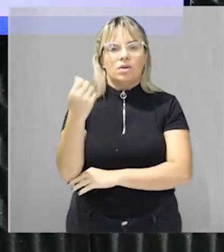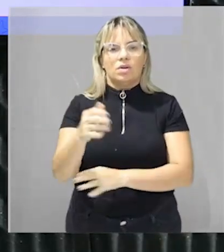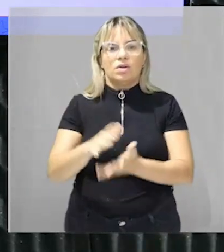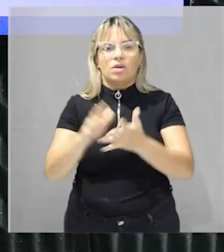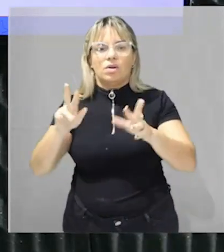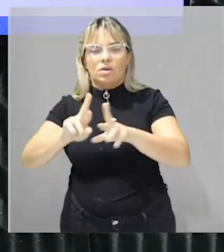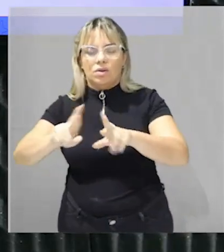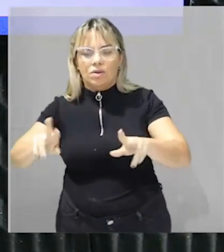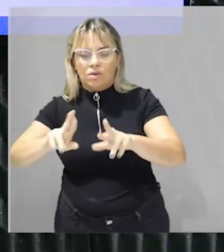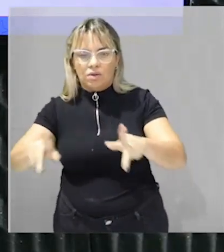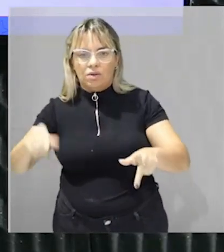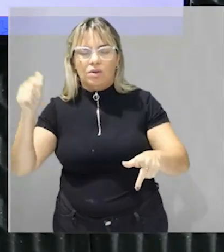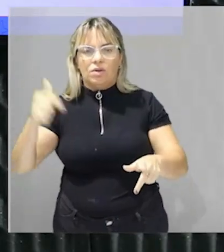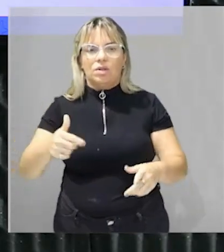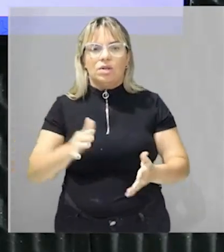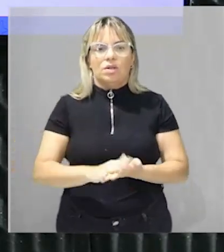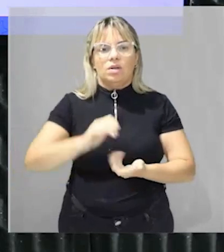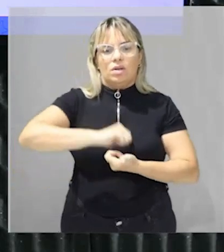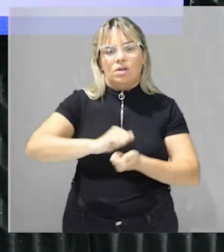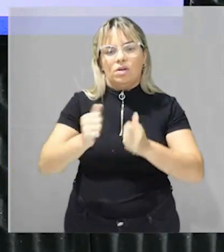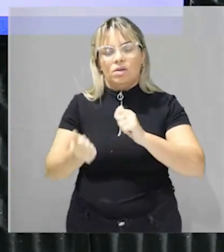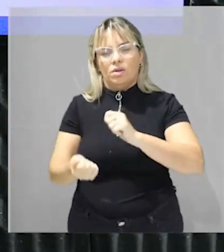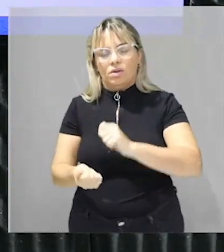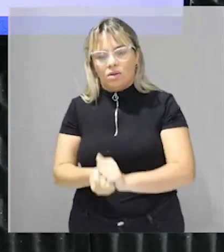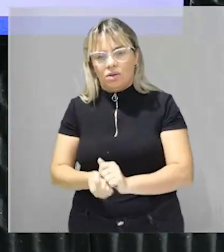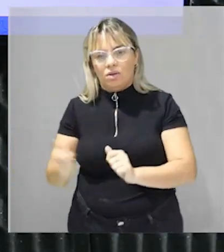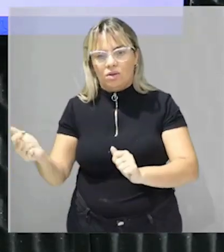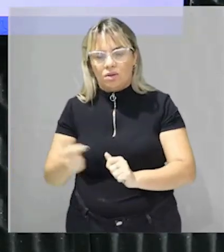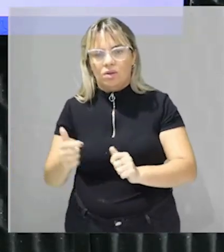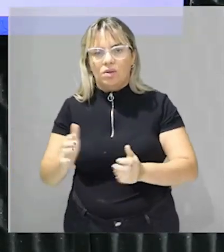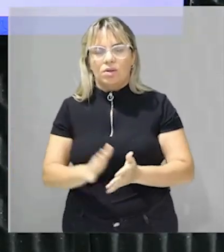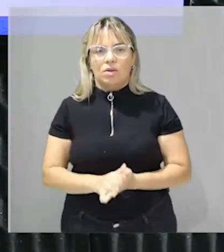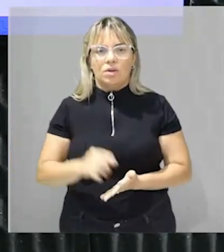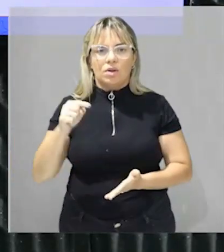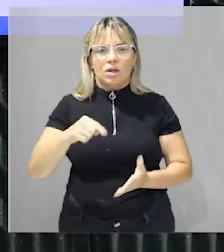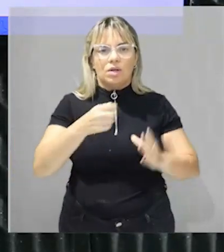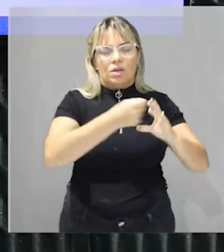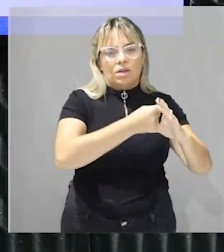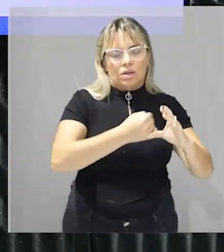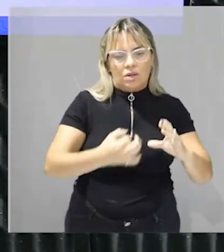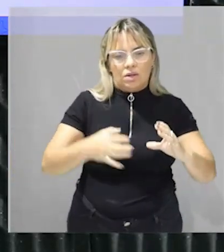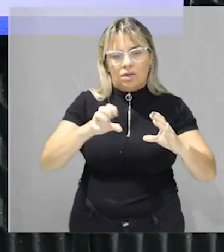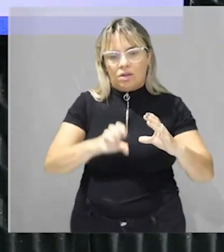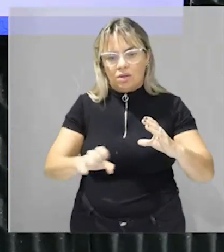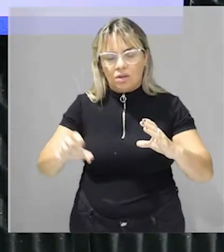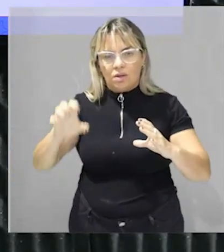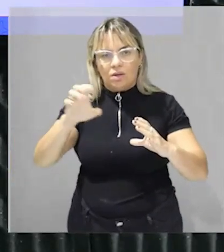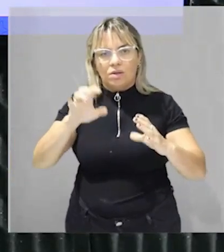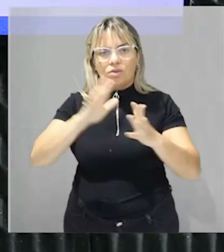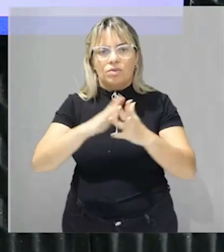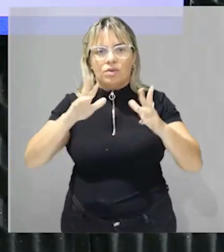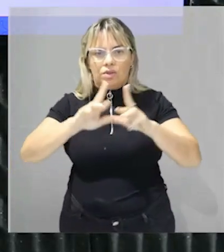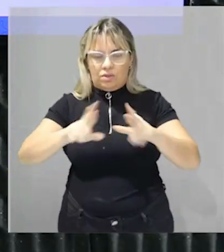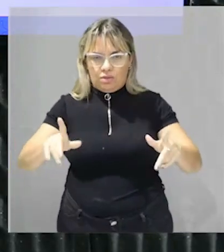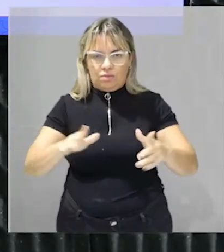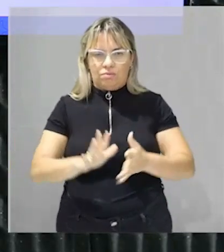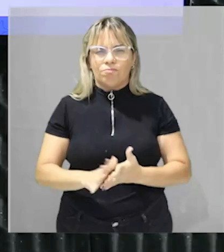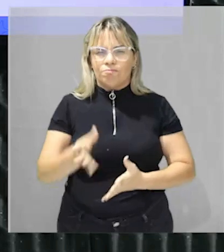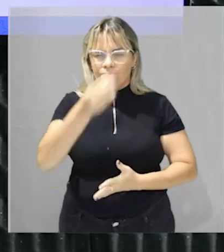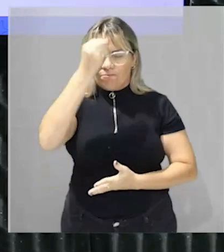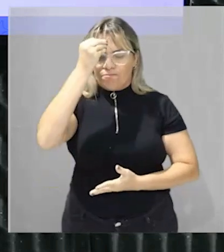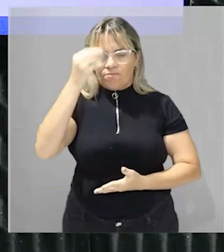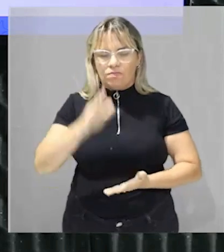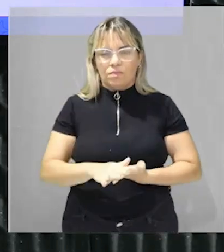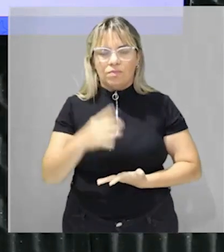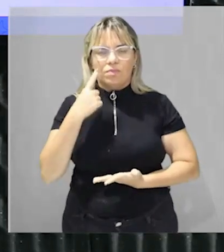diferentes que vão se adaptar aos estilos e aos ambientes diferentes captou? veja bem